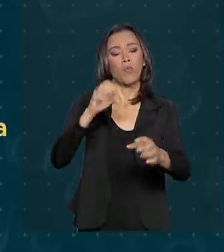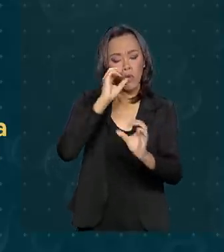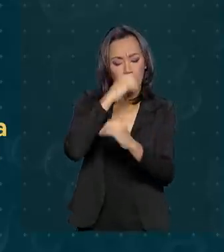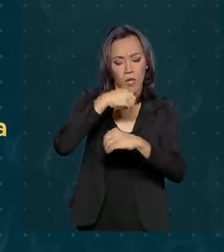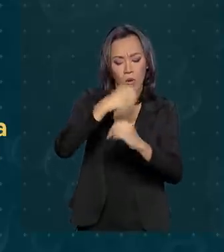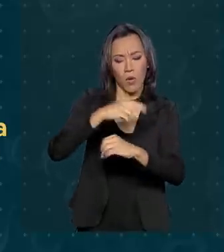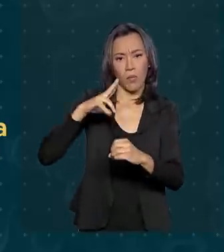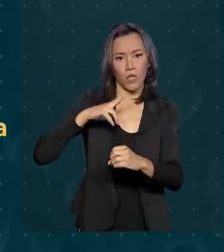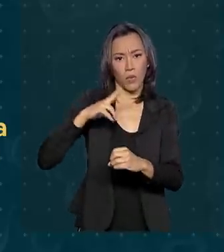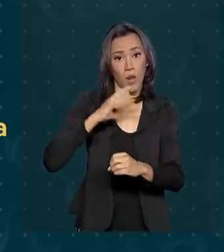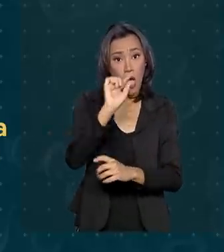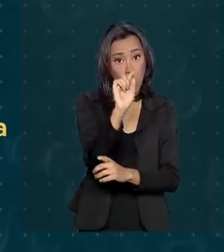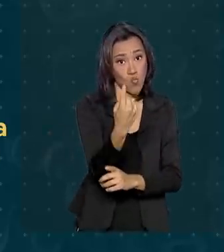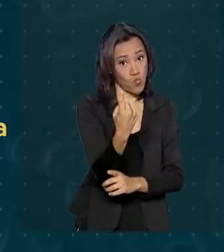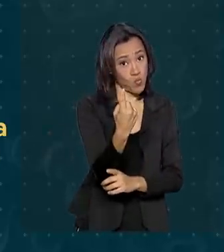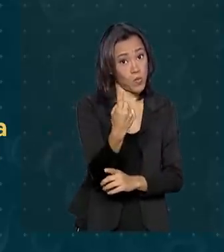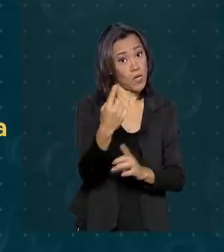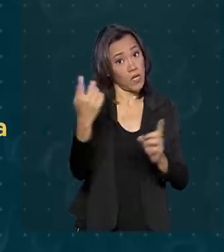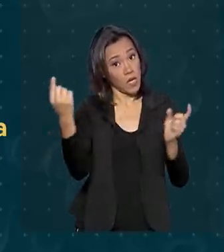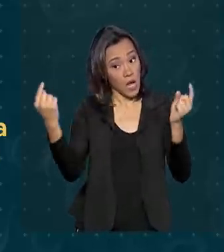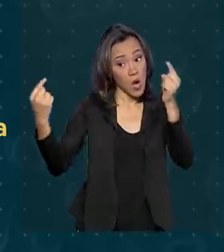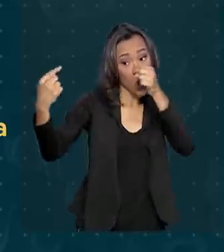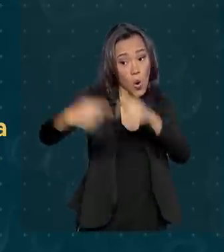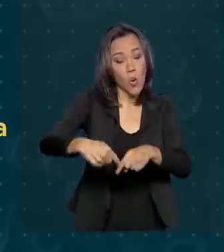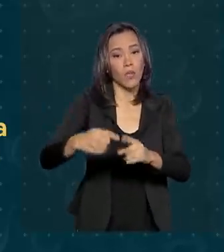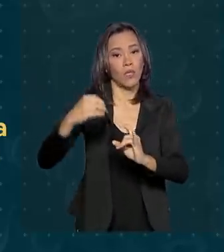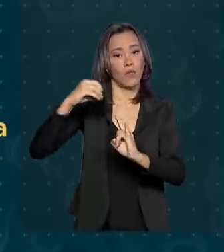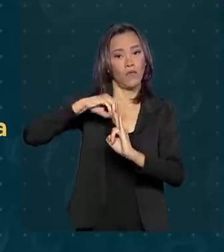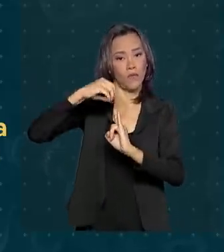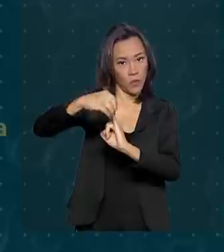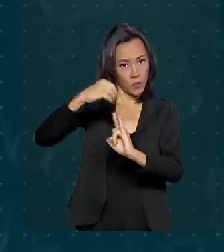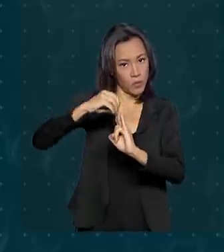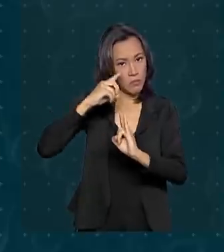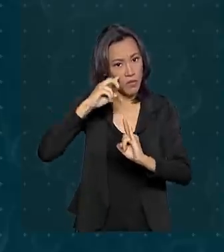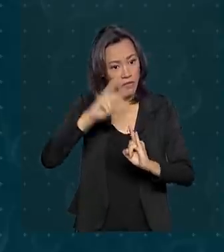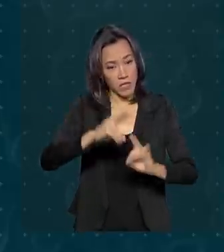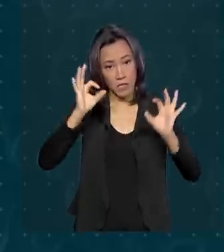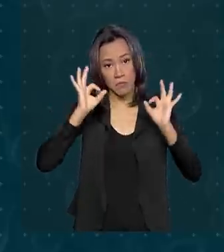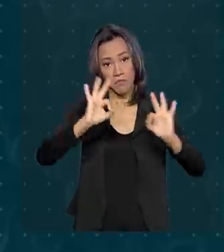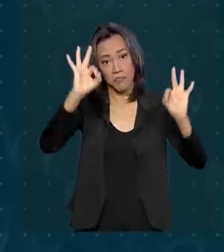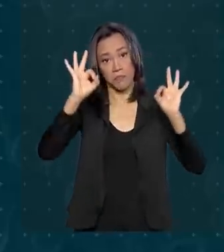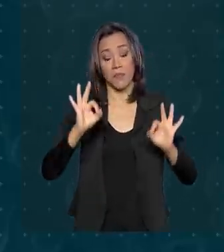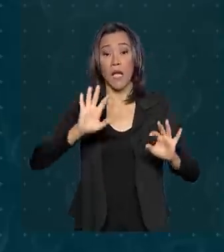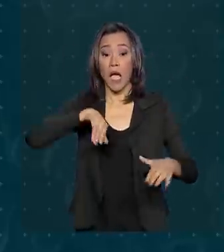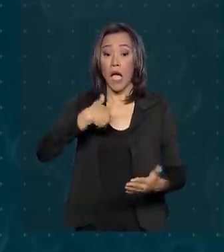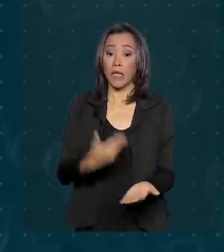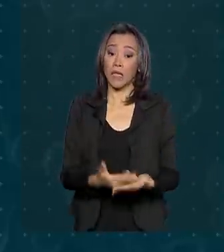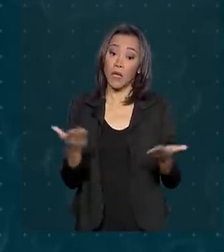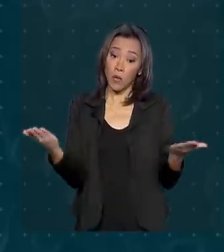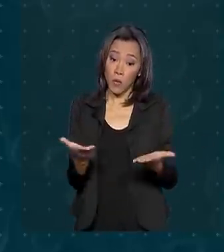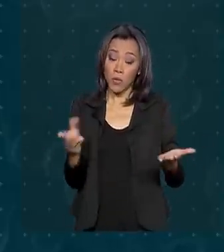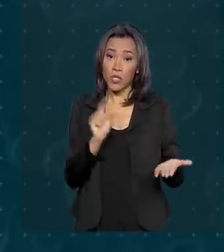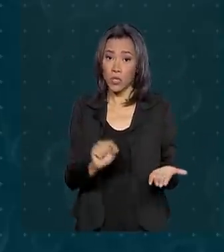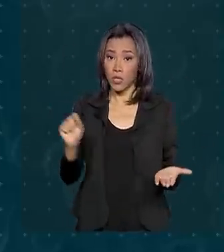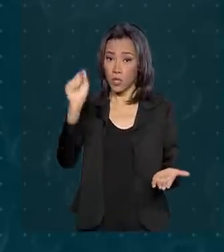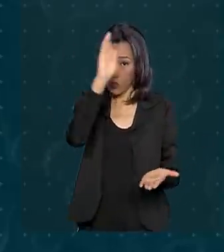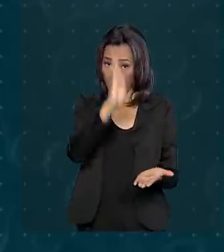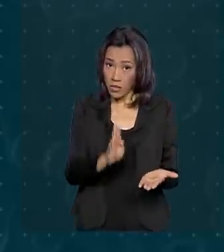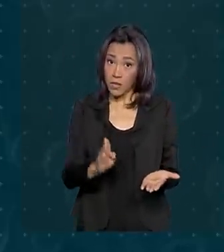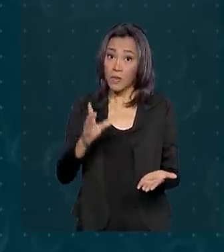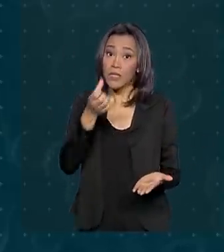caso que aguarda a contraprova da Fiocruz para confirmação. Até o momento, em todo o país, são